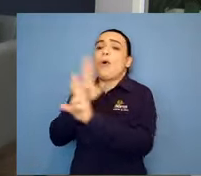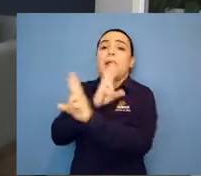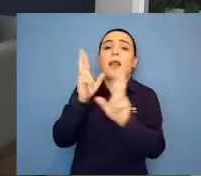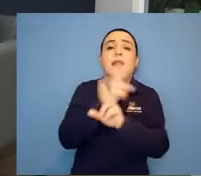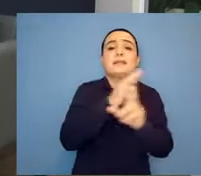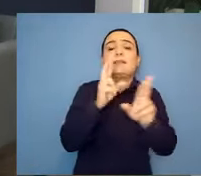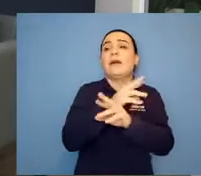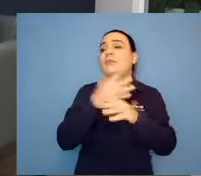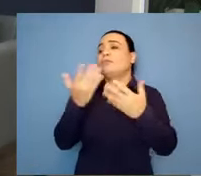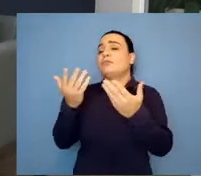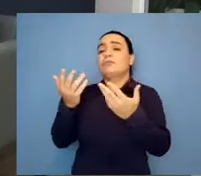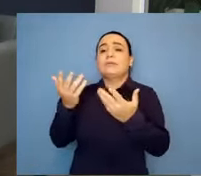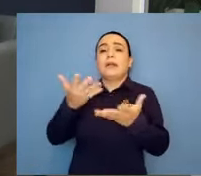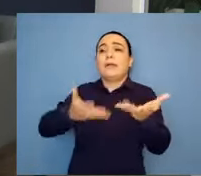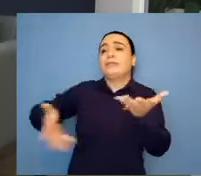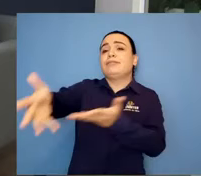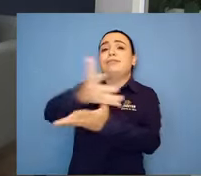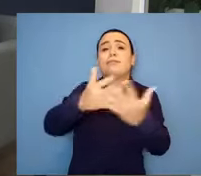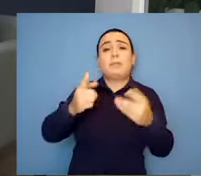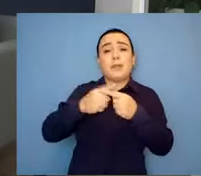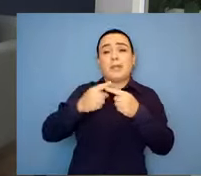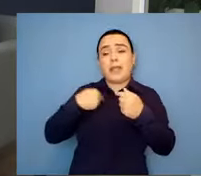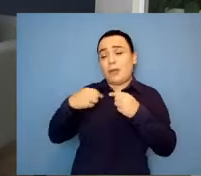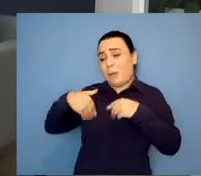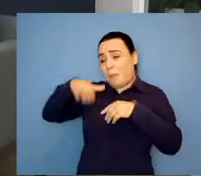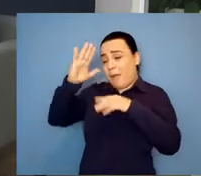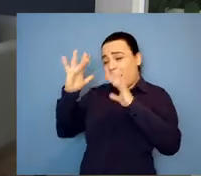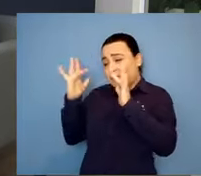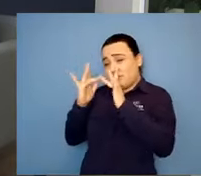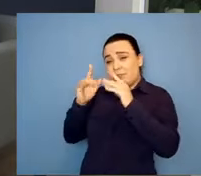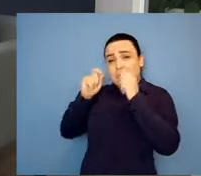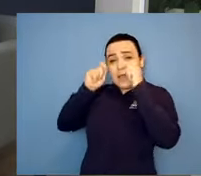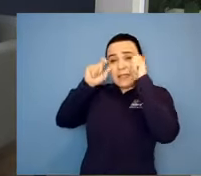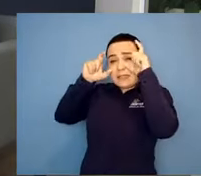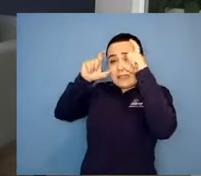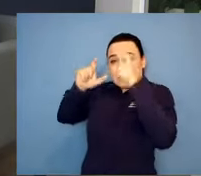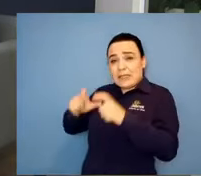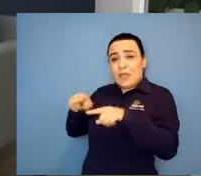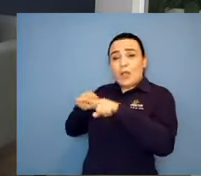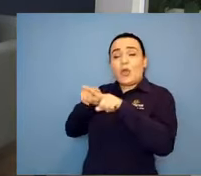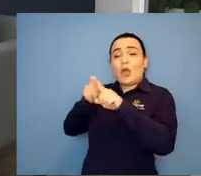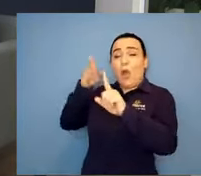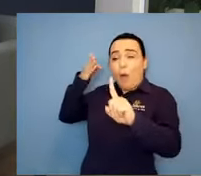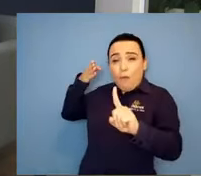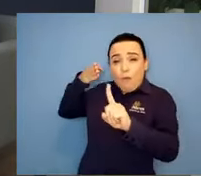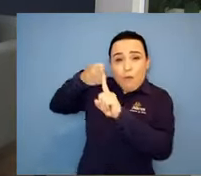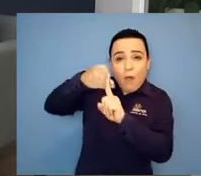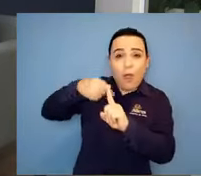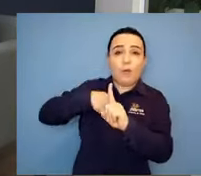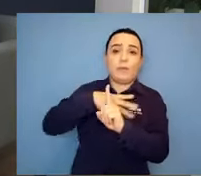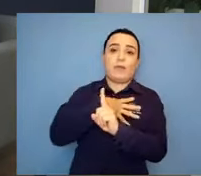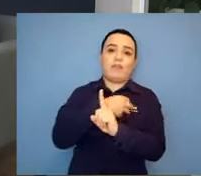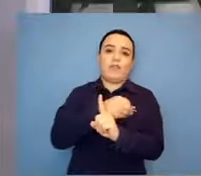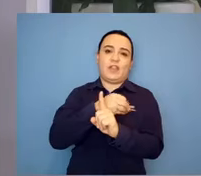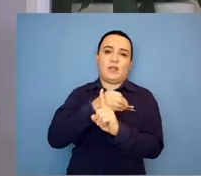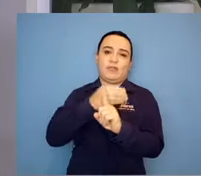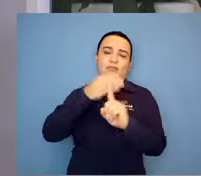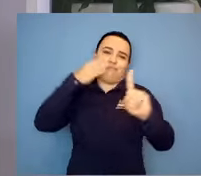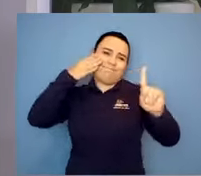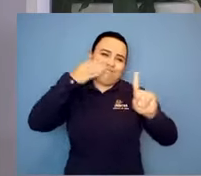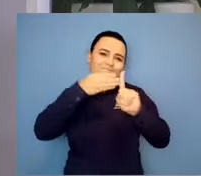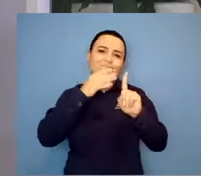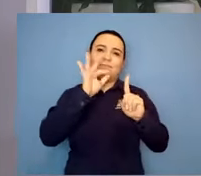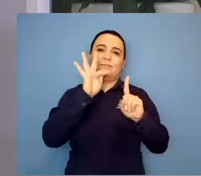né? Ia me fortalecendo. Porque você tinha um prognóstico de poucos anos de vida.